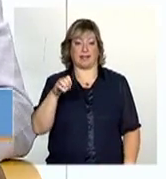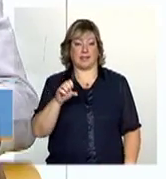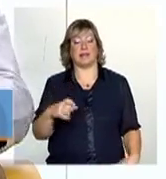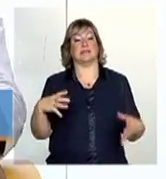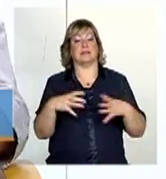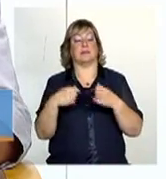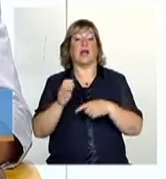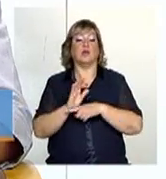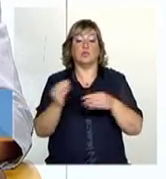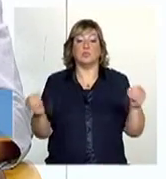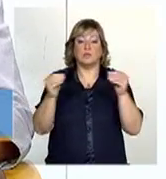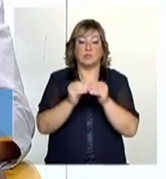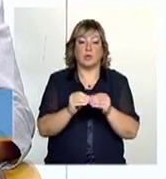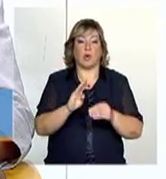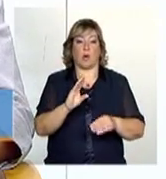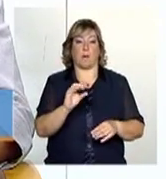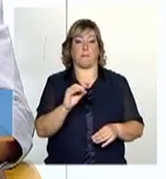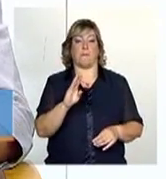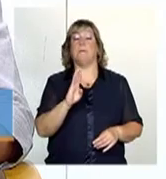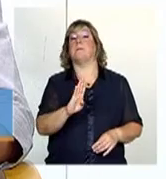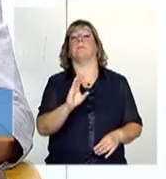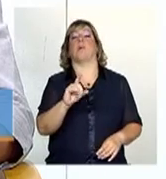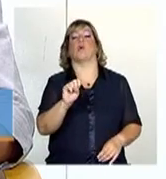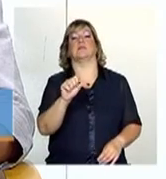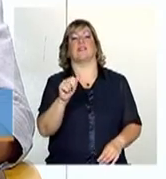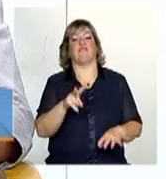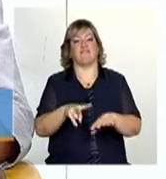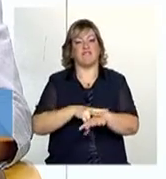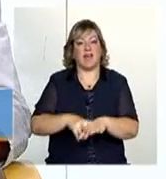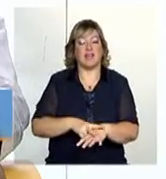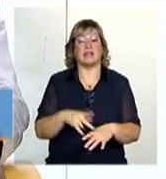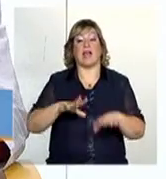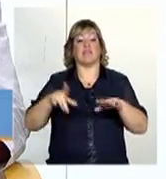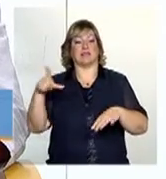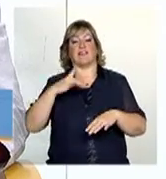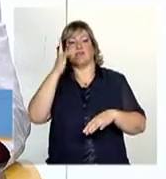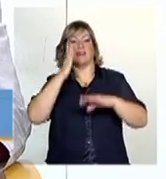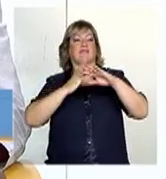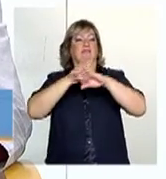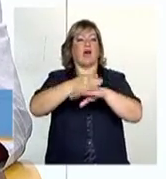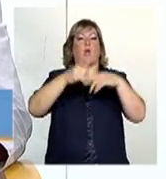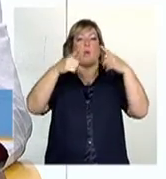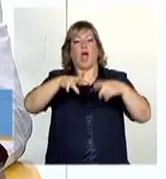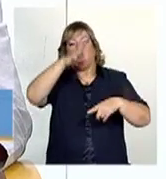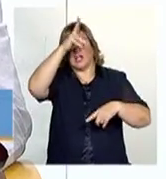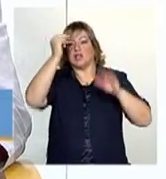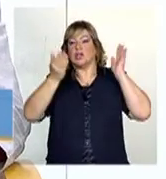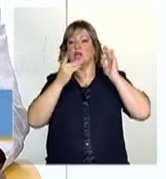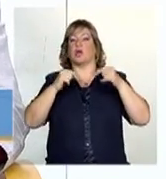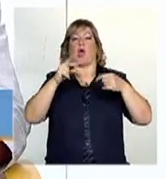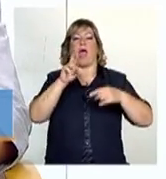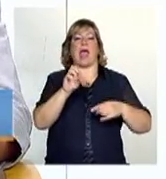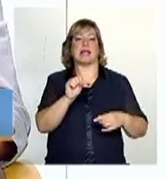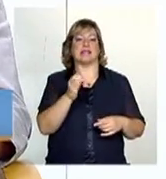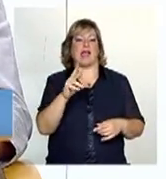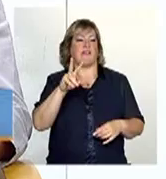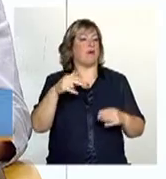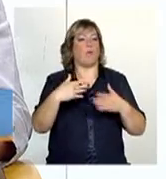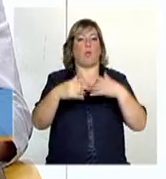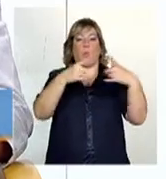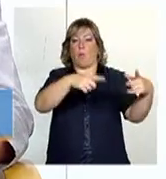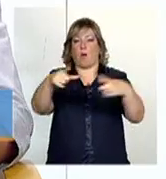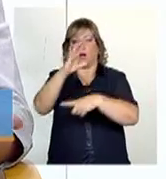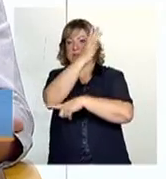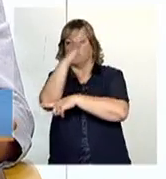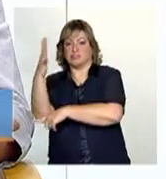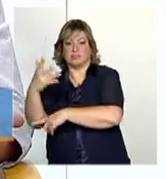o Bolsa Verde, às vezes tem mais facilidade em chegar em alguma reserva. Então, qual é a lógica atual? É a gente organizar, no